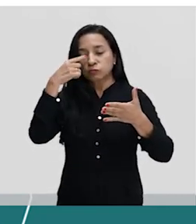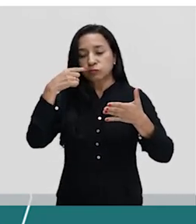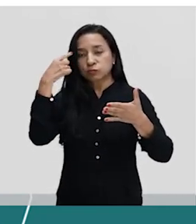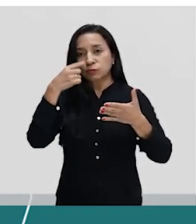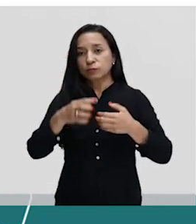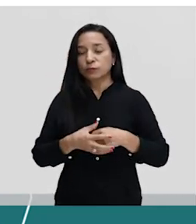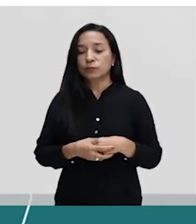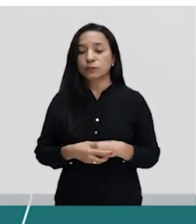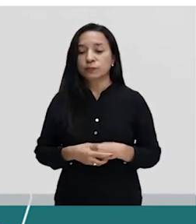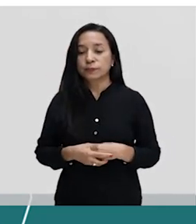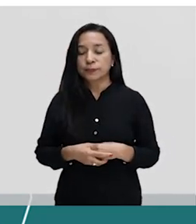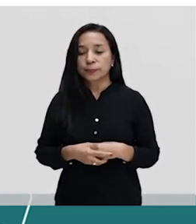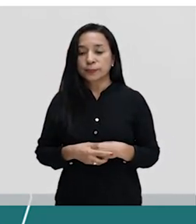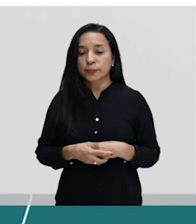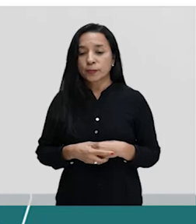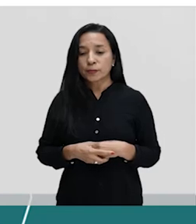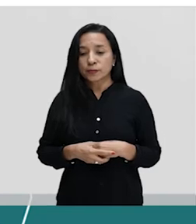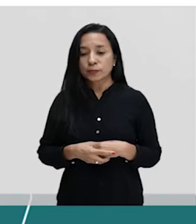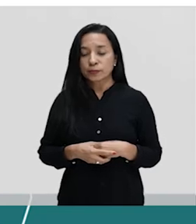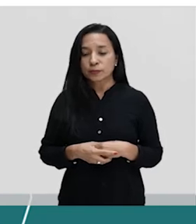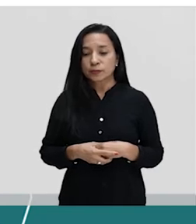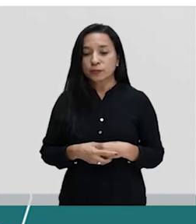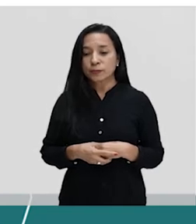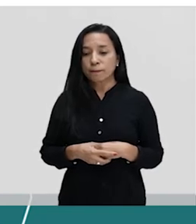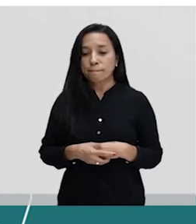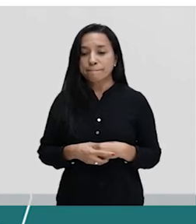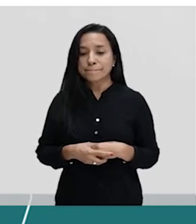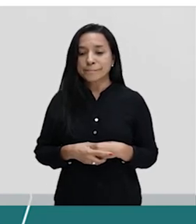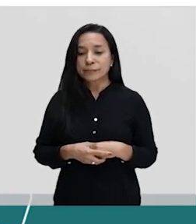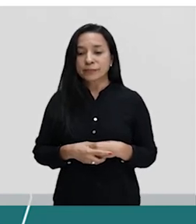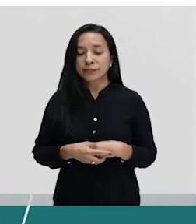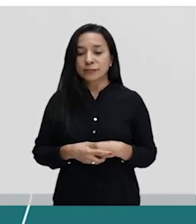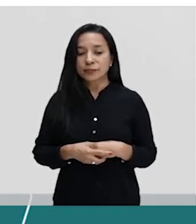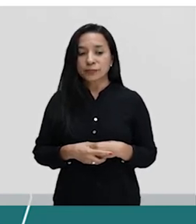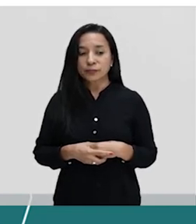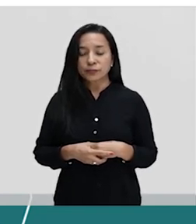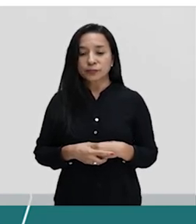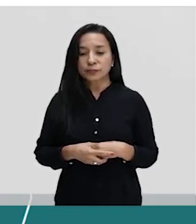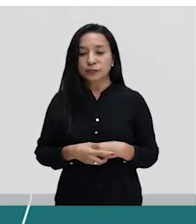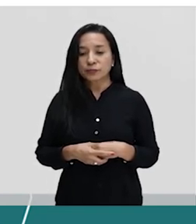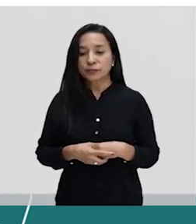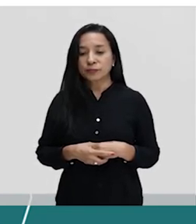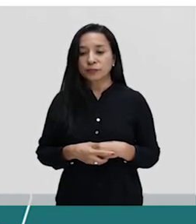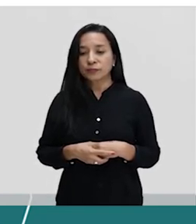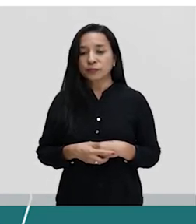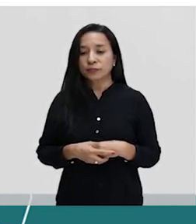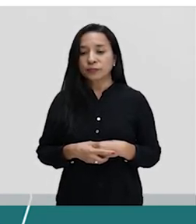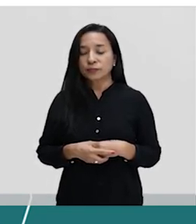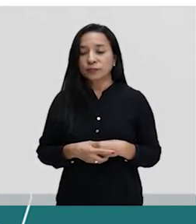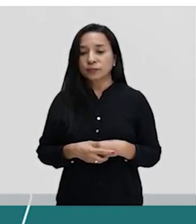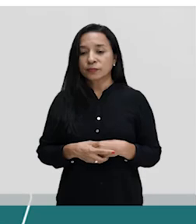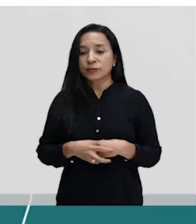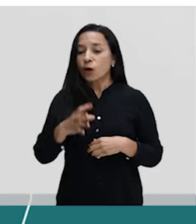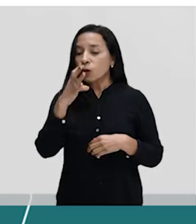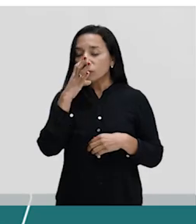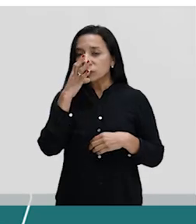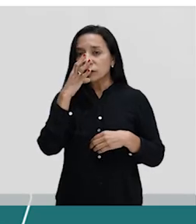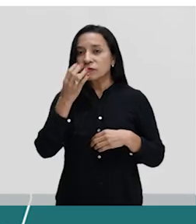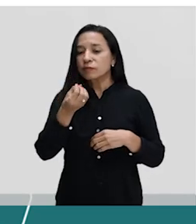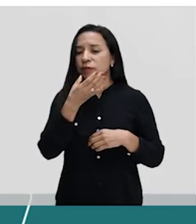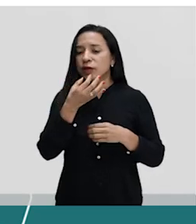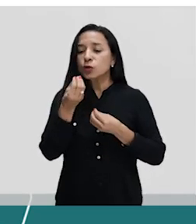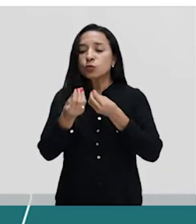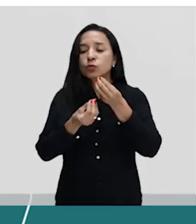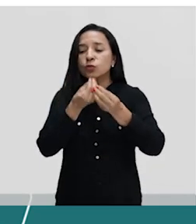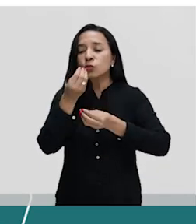vosotros tenéis, ellos tienen, tienen. Observem bem como se faz a construção do